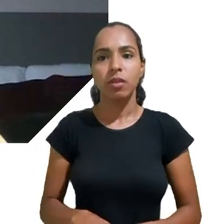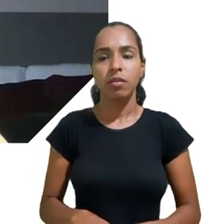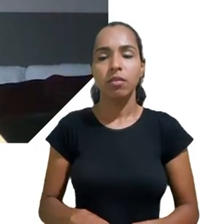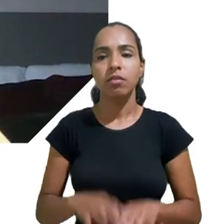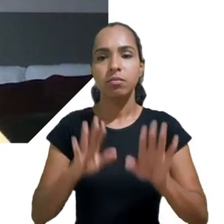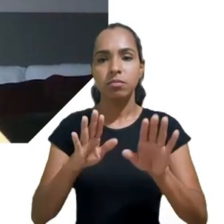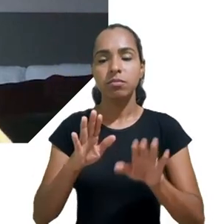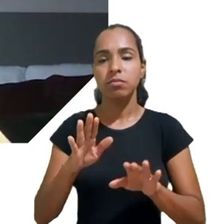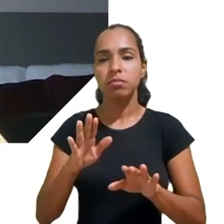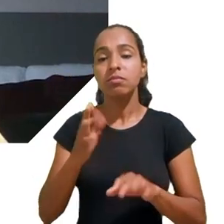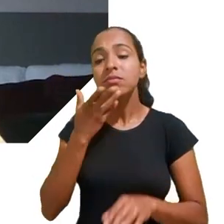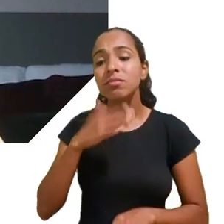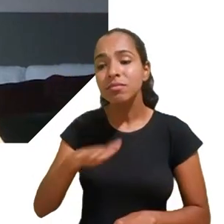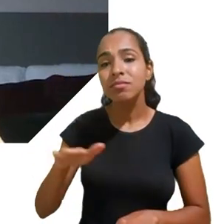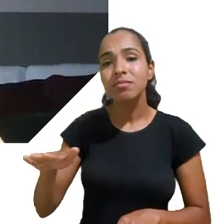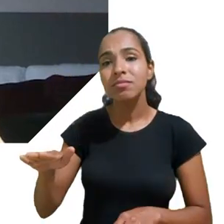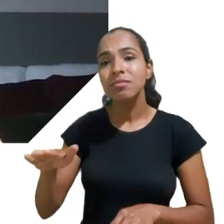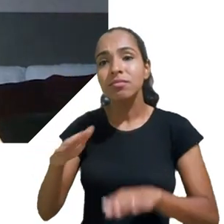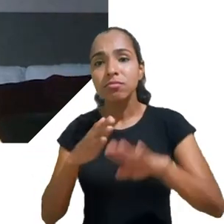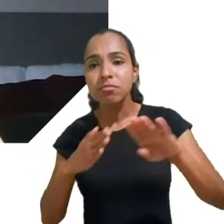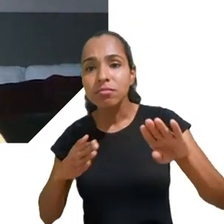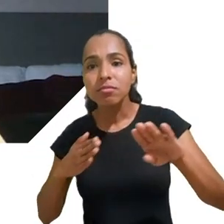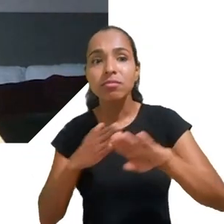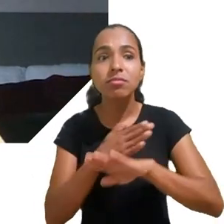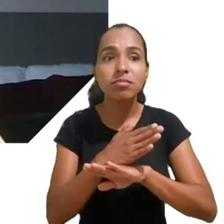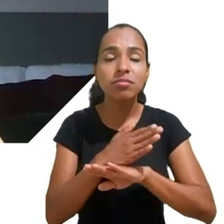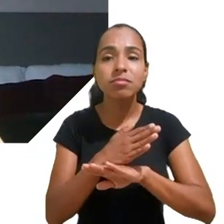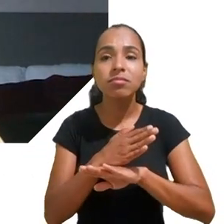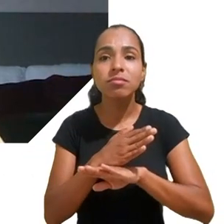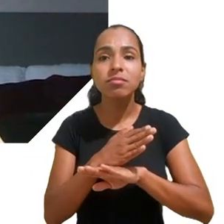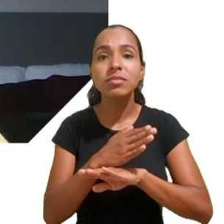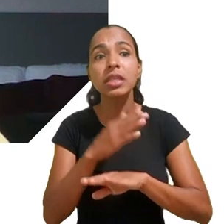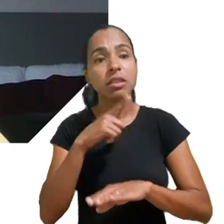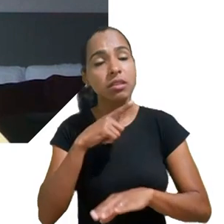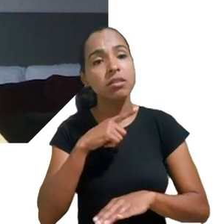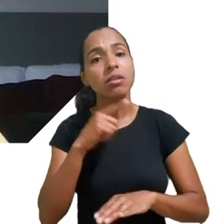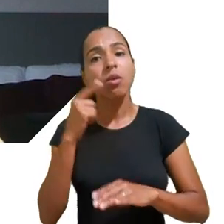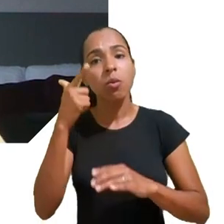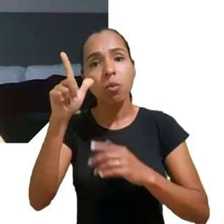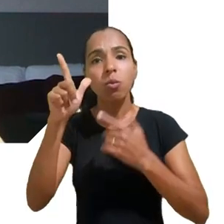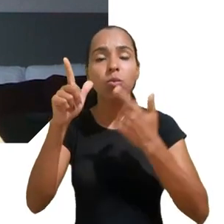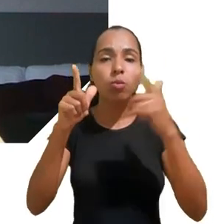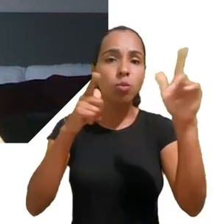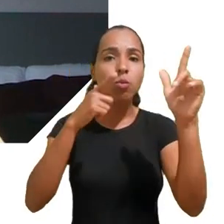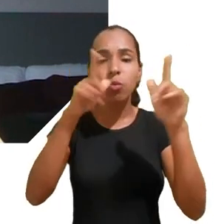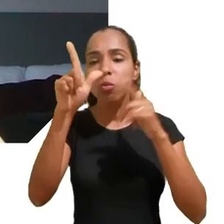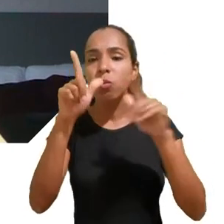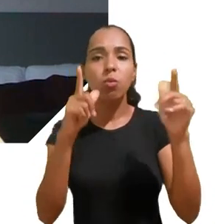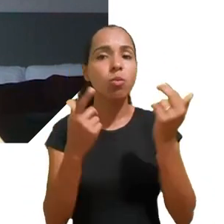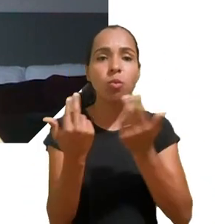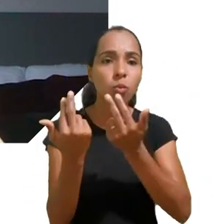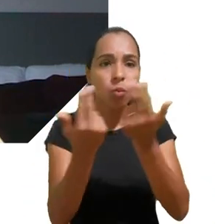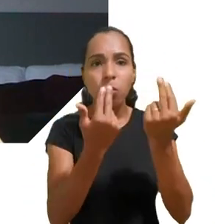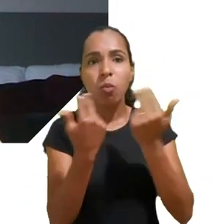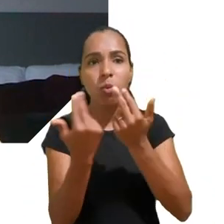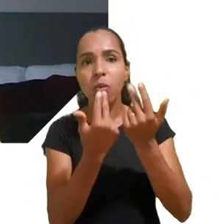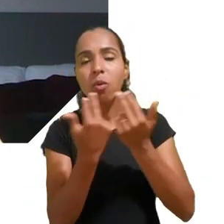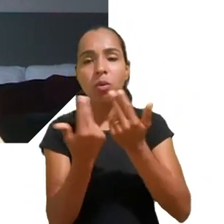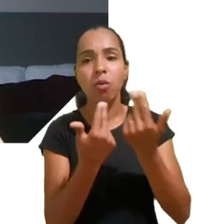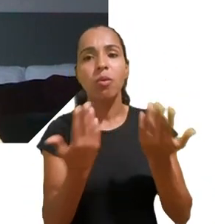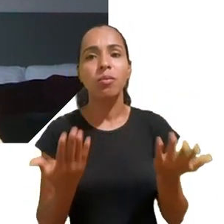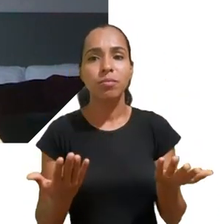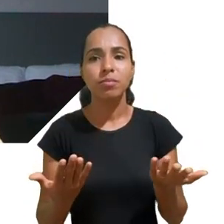elas acabam percebendo que há outras fazendo a mesma coisa. E isso torna essa busca por reconhecimento uma grande